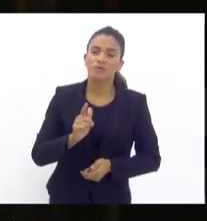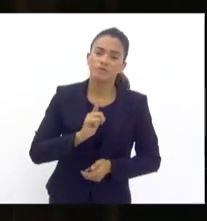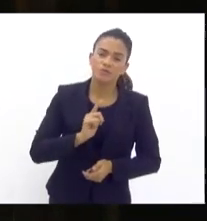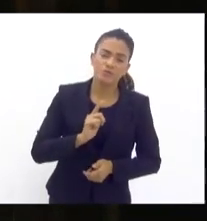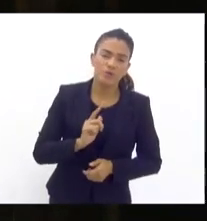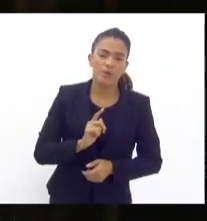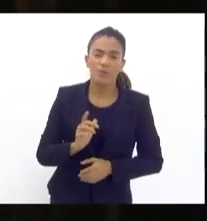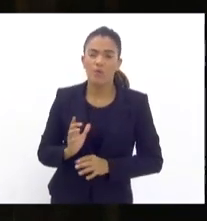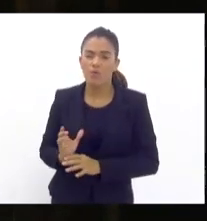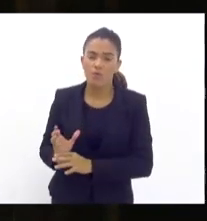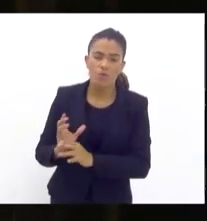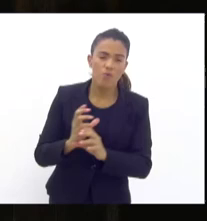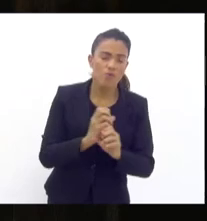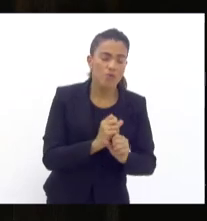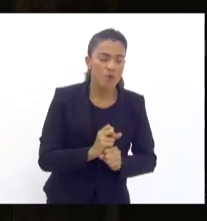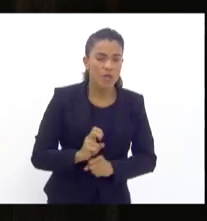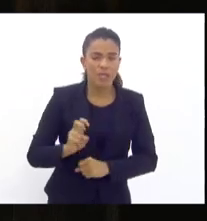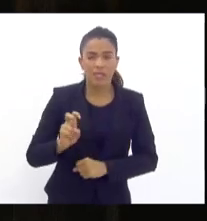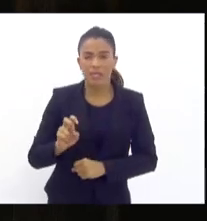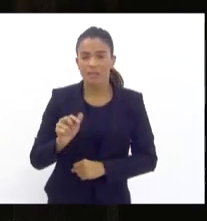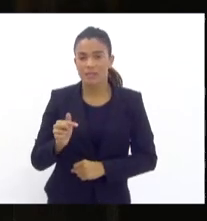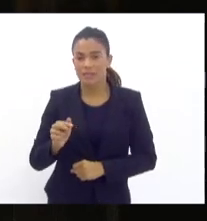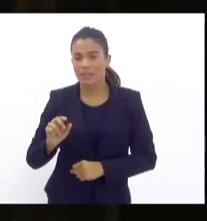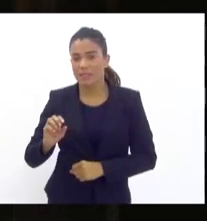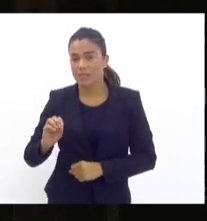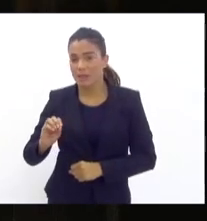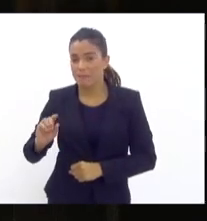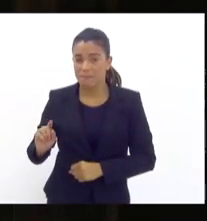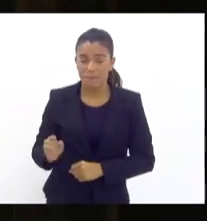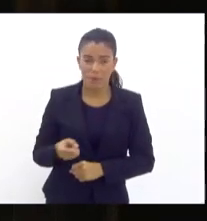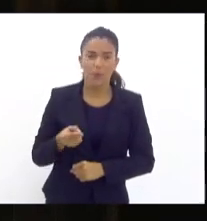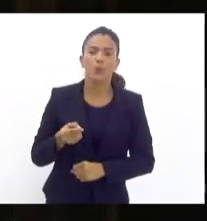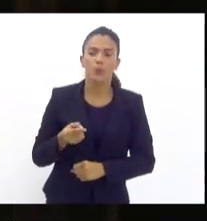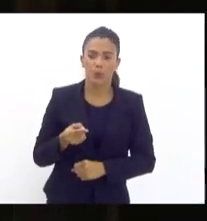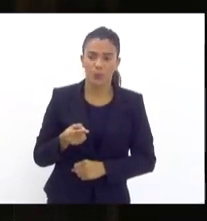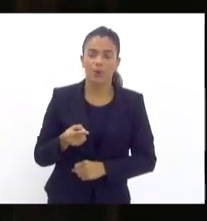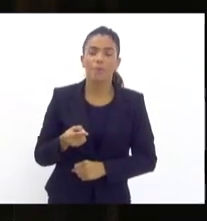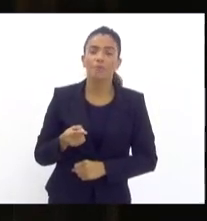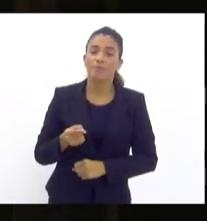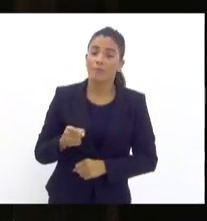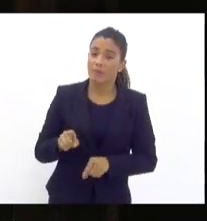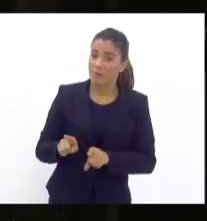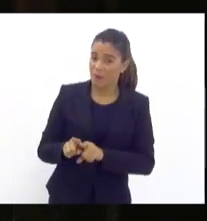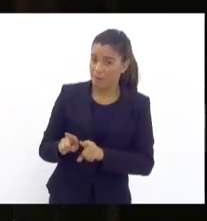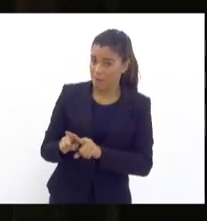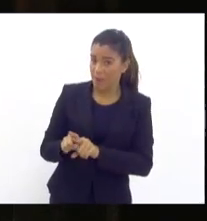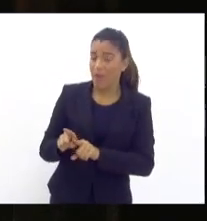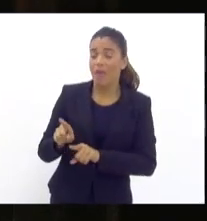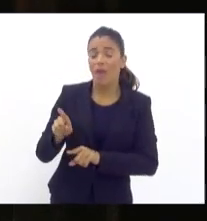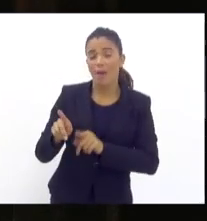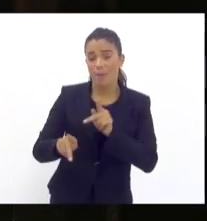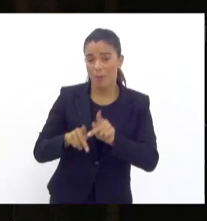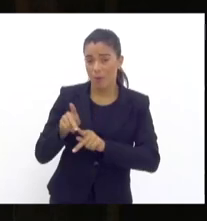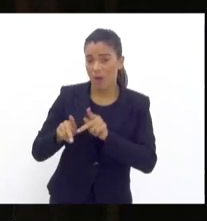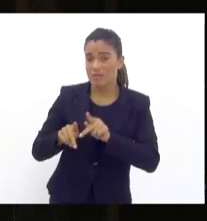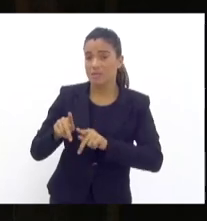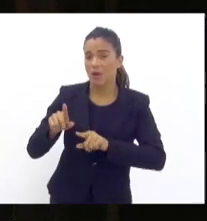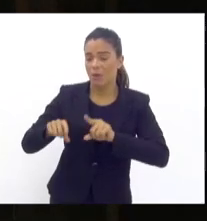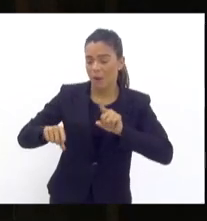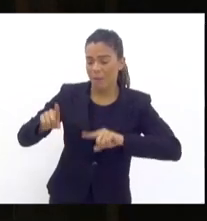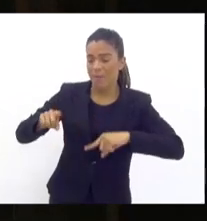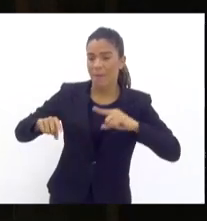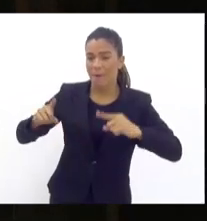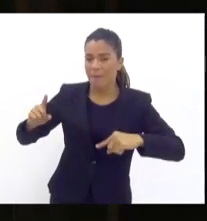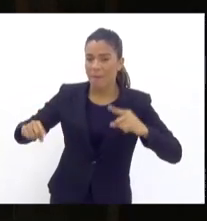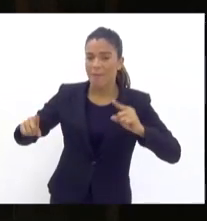uma população de 570 mil habitantes na área do Batalhão, fora a população flutuante, por conta dos